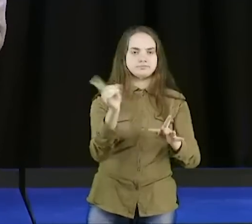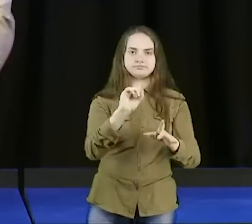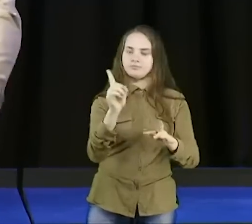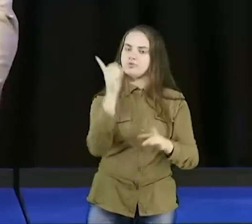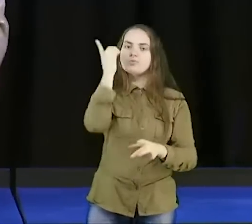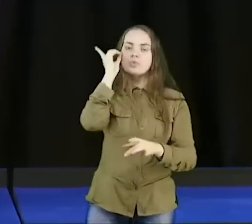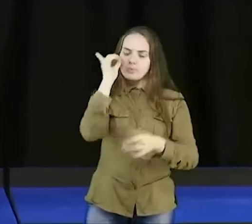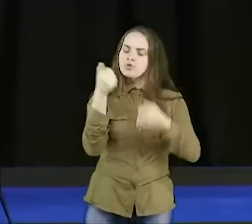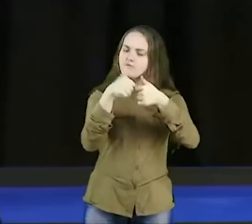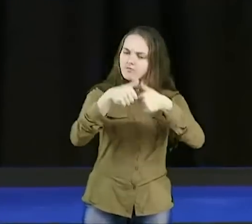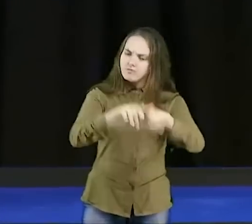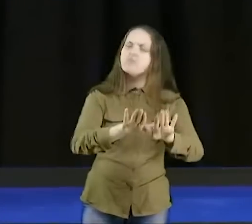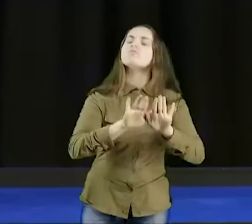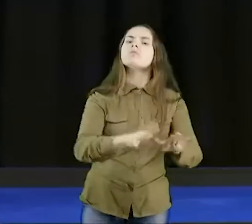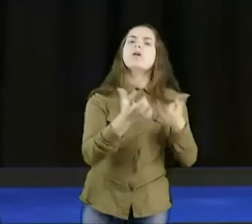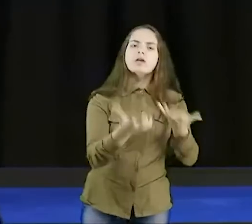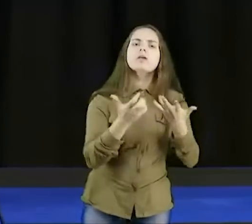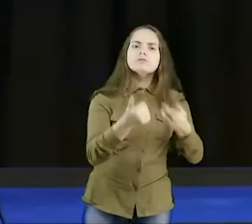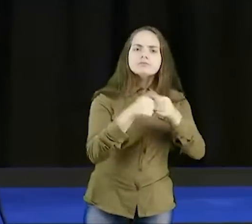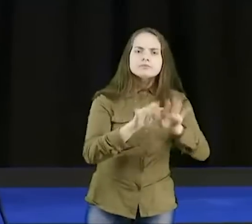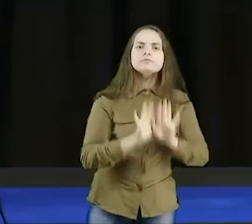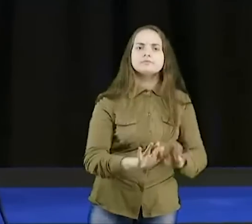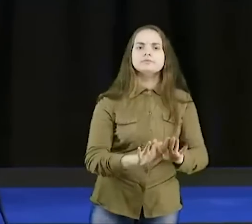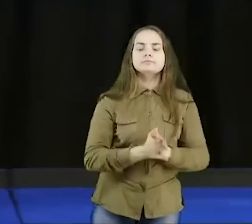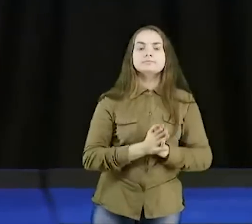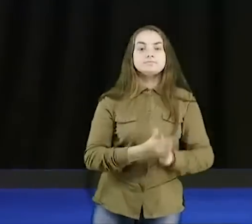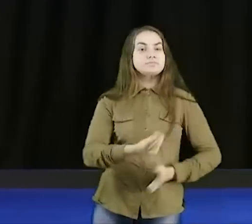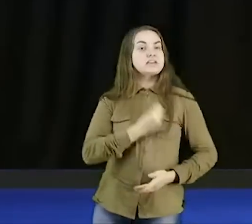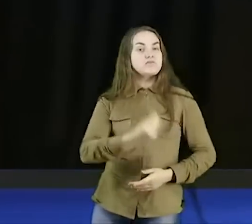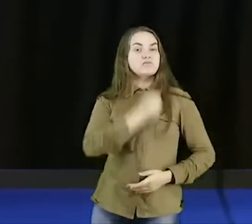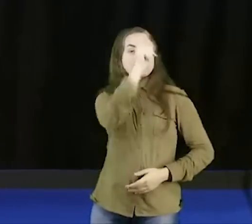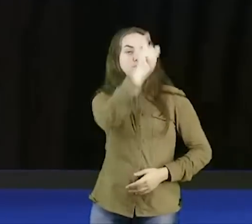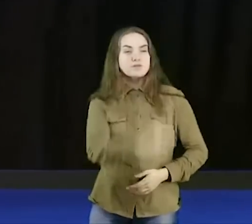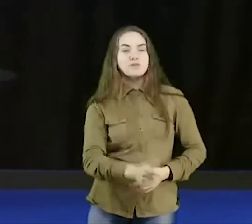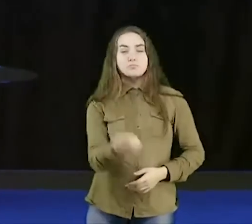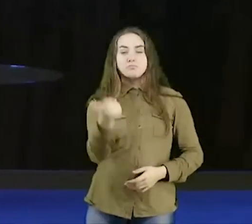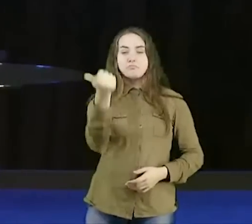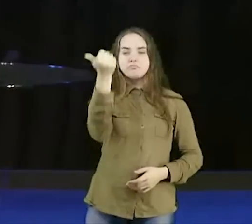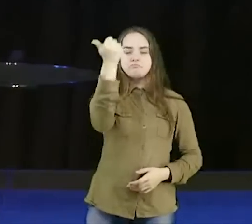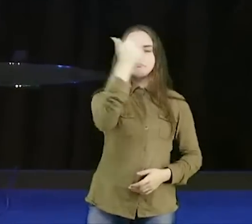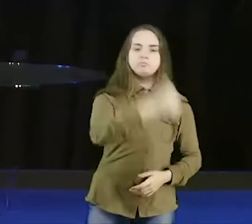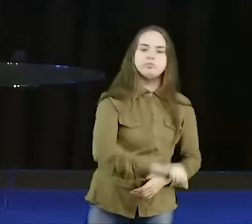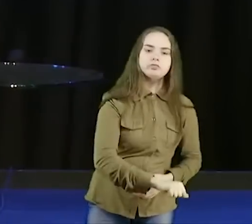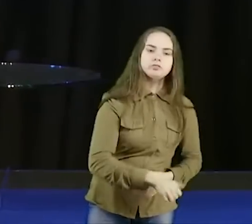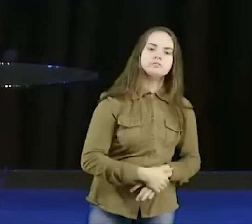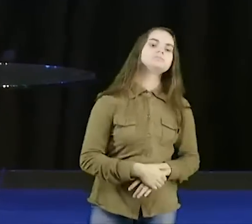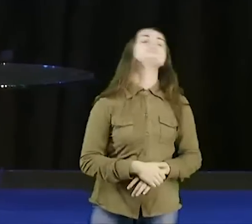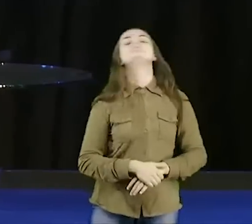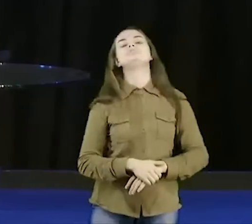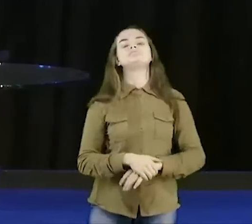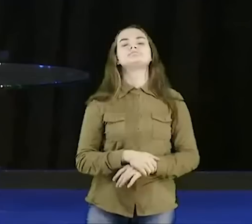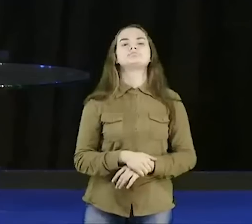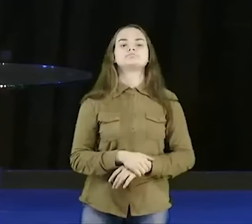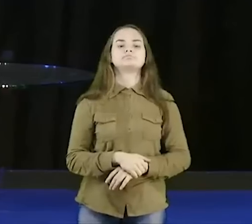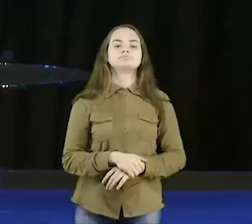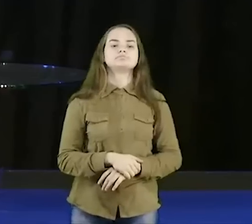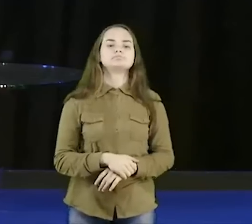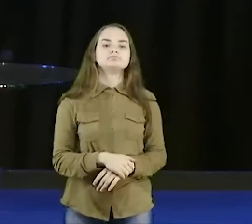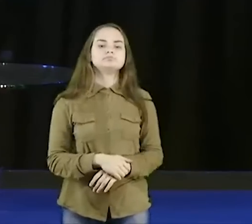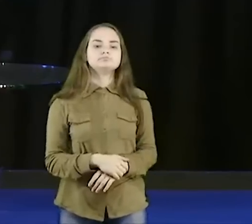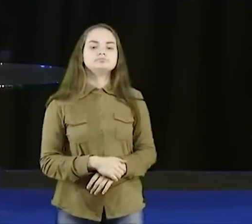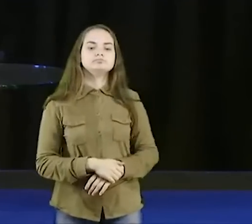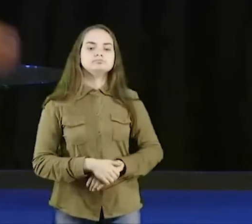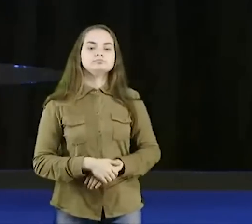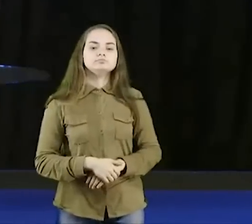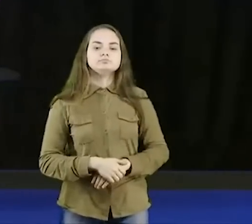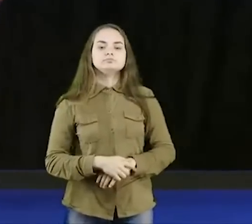transforma a vida da pessoa, numa tragédia, então, você vai por lá, e manifesta lá os, qual é teu nome? Ah, os sete encruzilhados, os